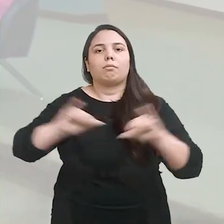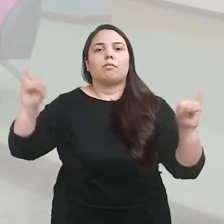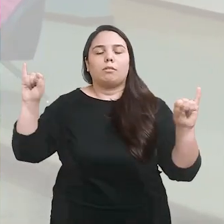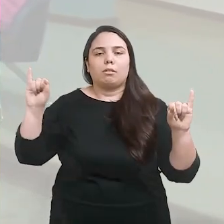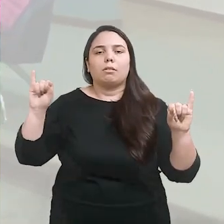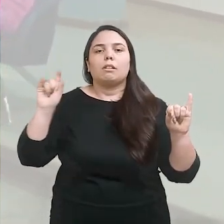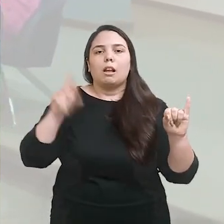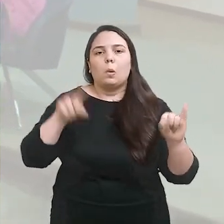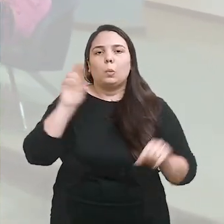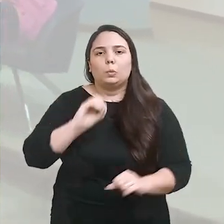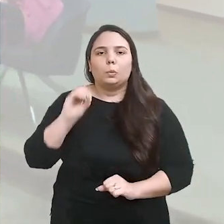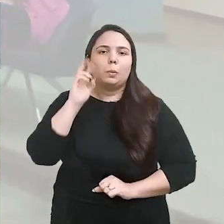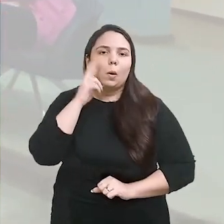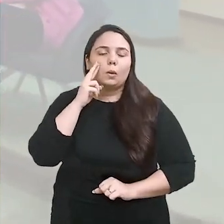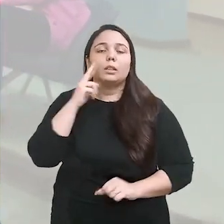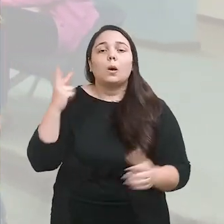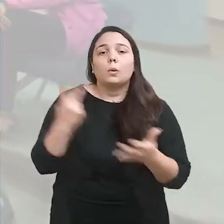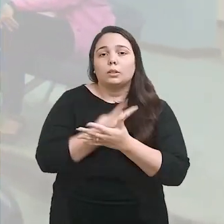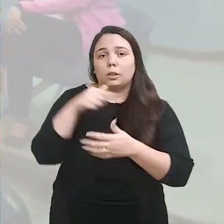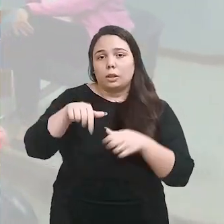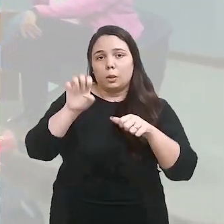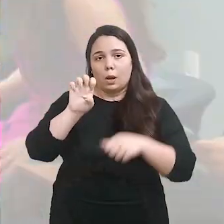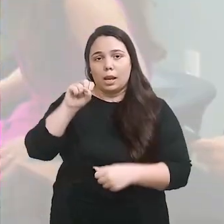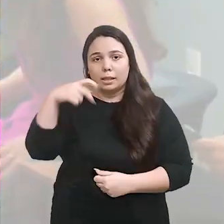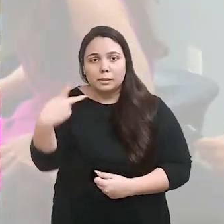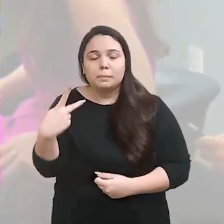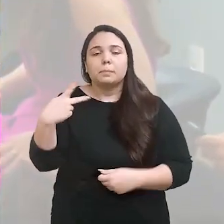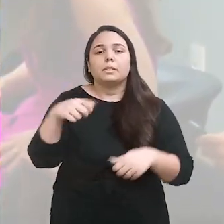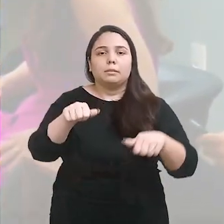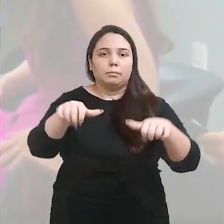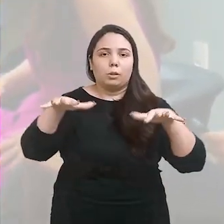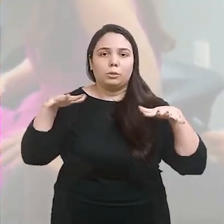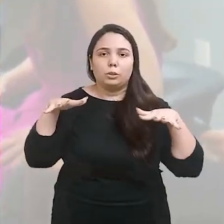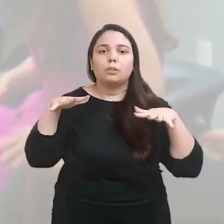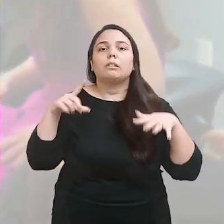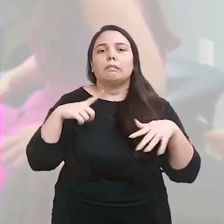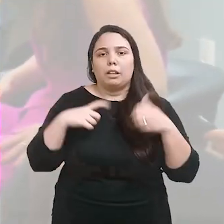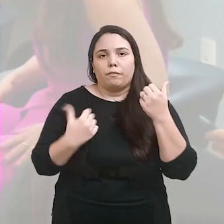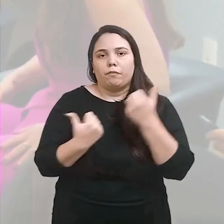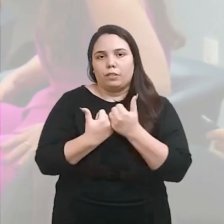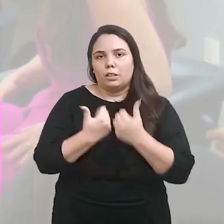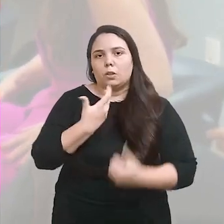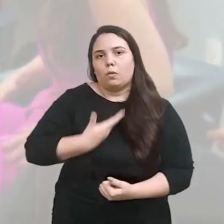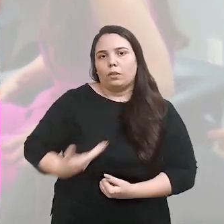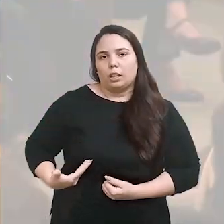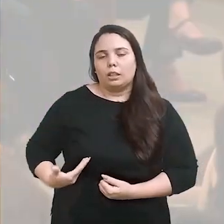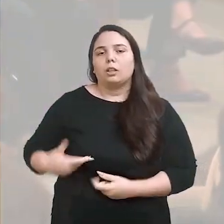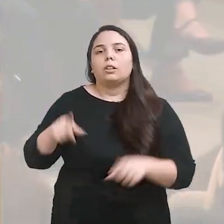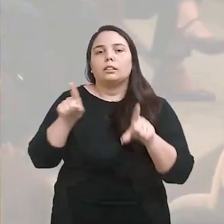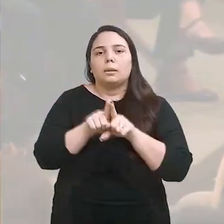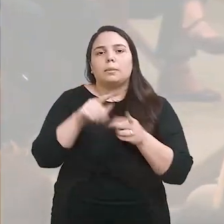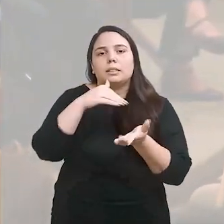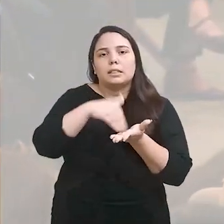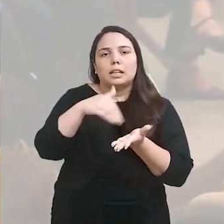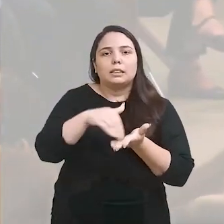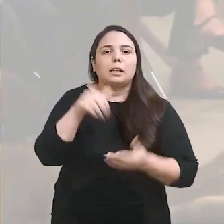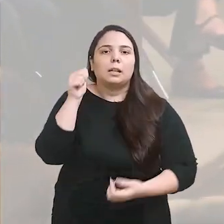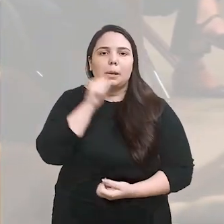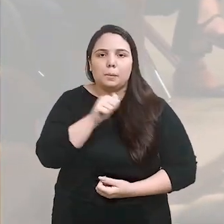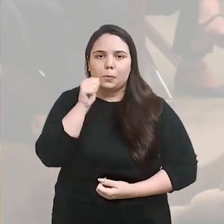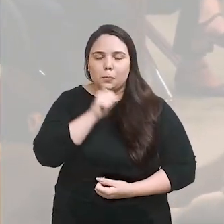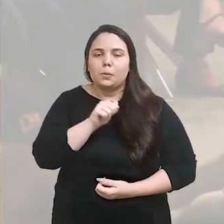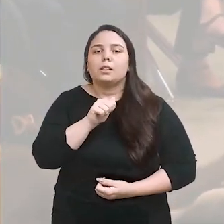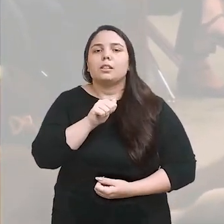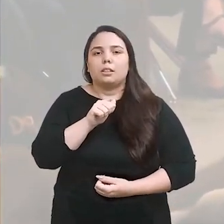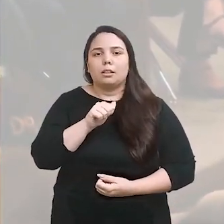Rosa. A solenidade aconteceu na Escola de Saúde Pública do Ceará que contou com as presenças da vice-governadora e secretária das